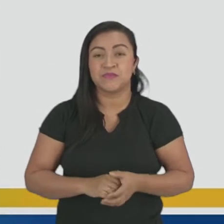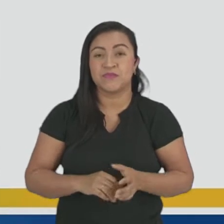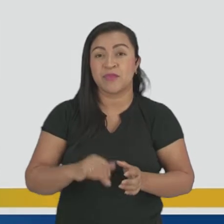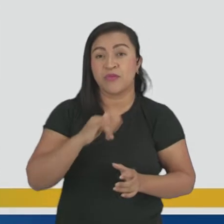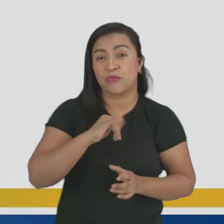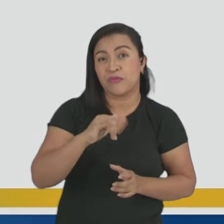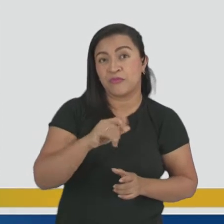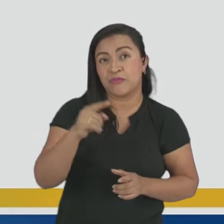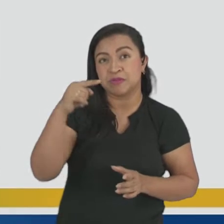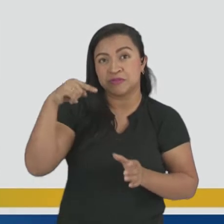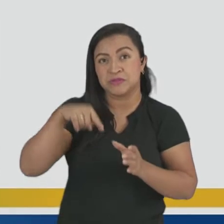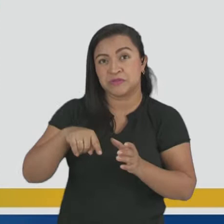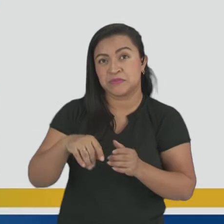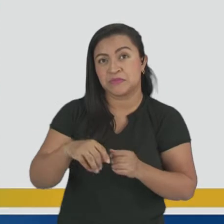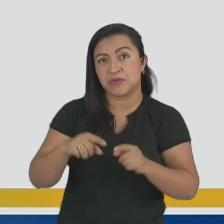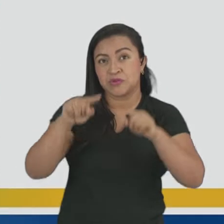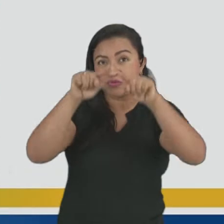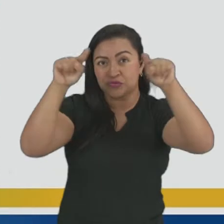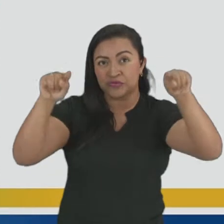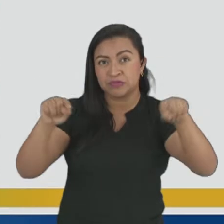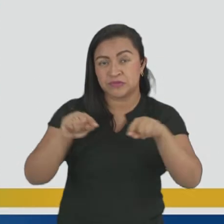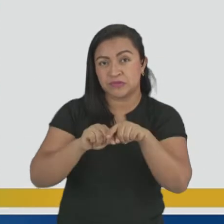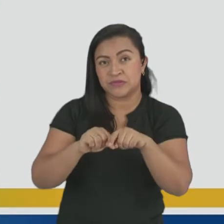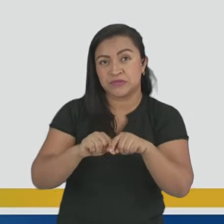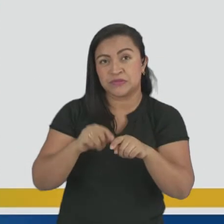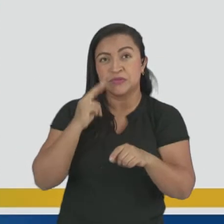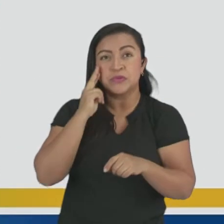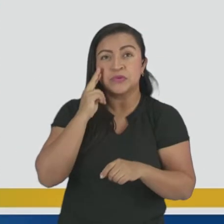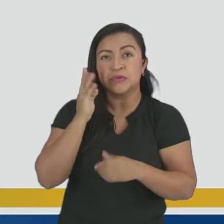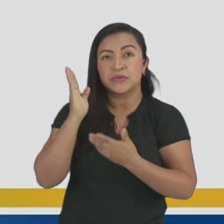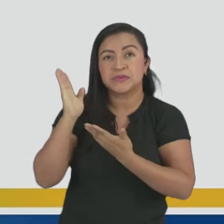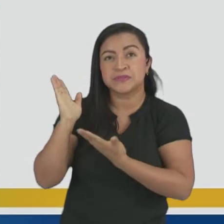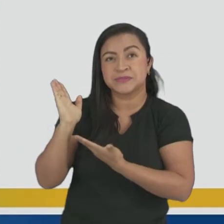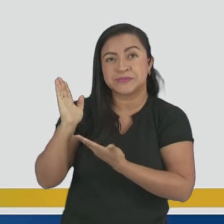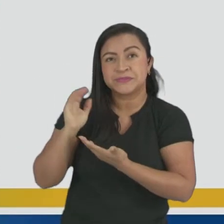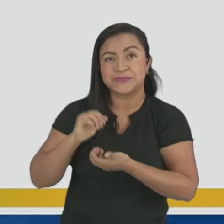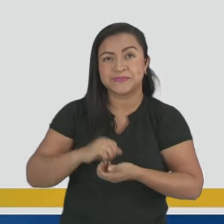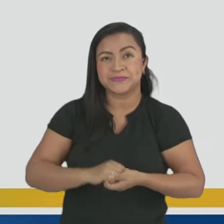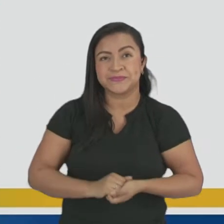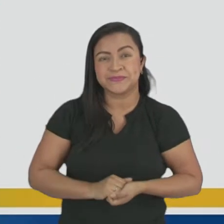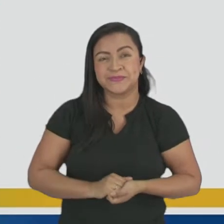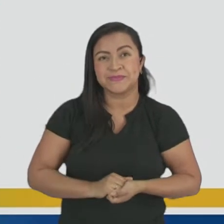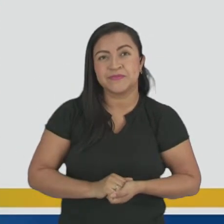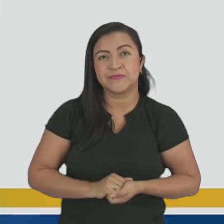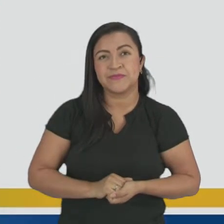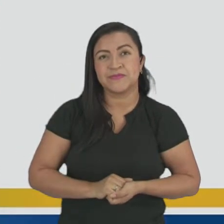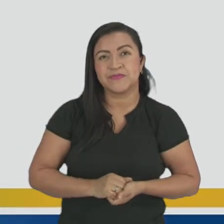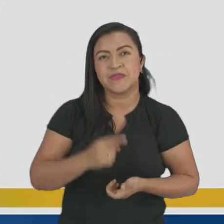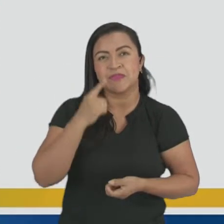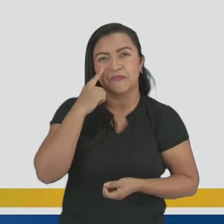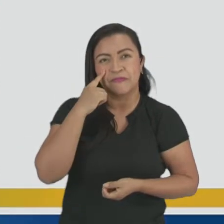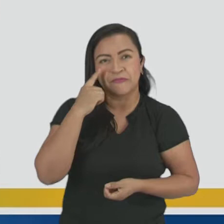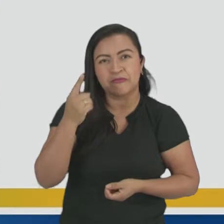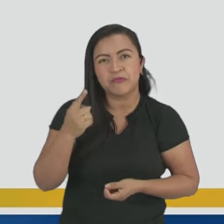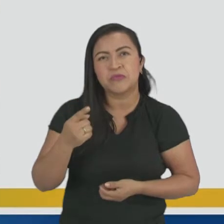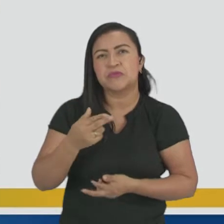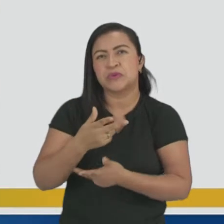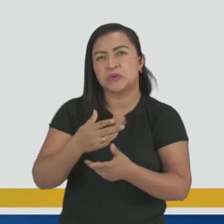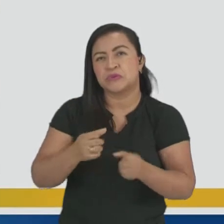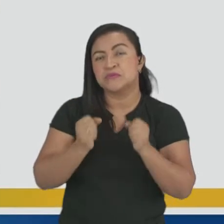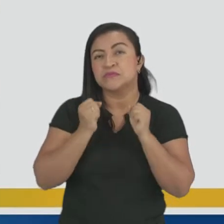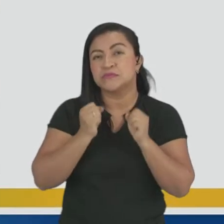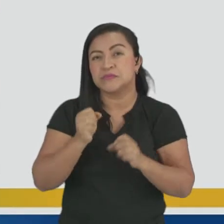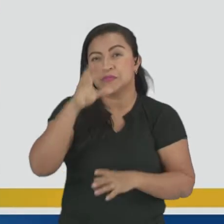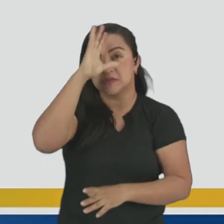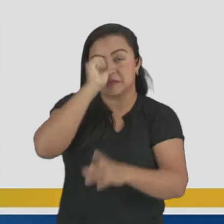logo abaixo desse quadradinho rosa aí. Essa parte que eu tô indicando aqui, Viu? Viu quanta coisa podemos